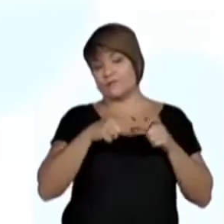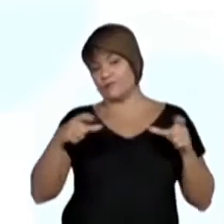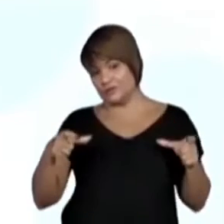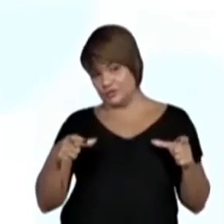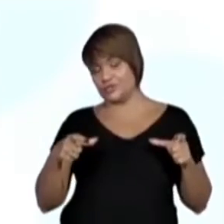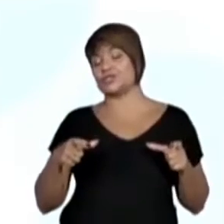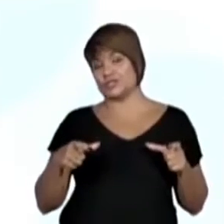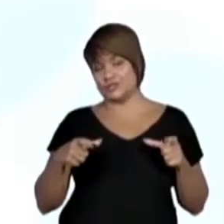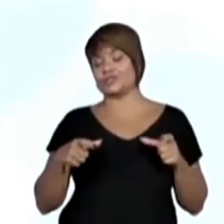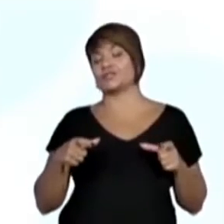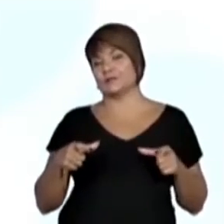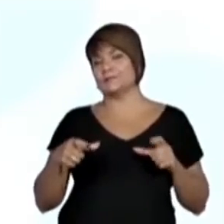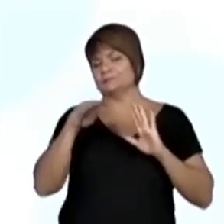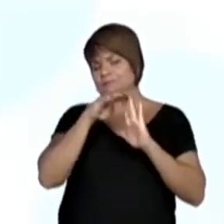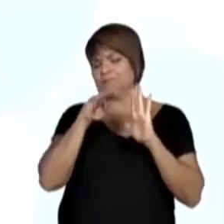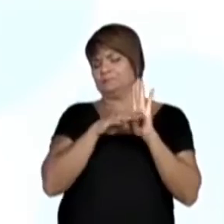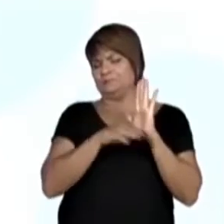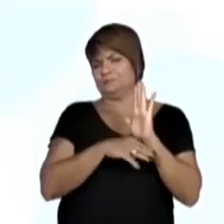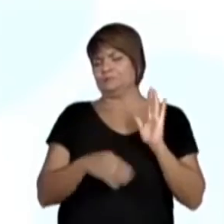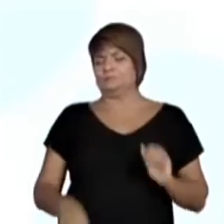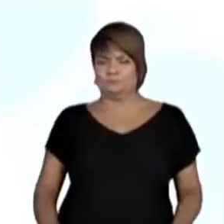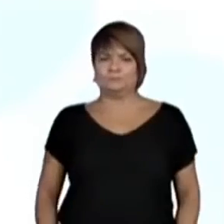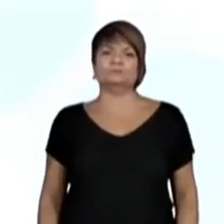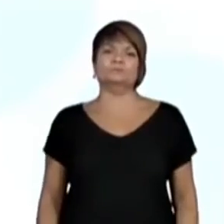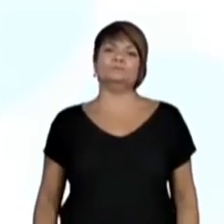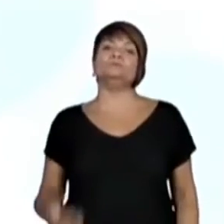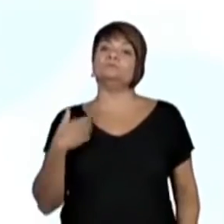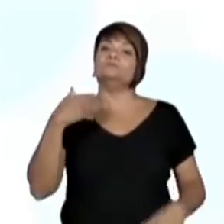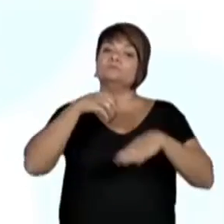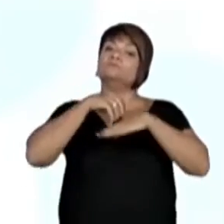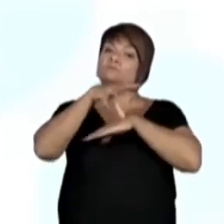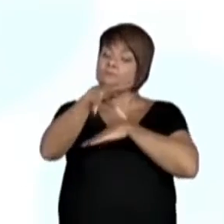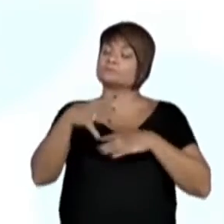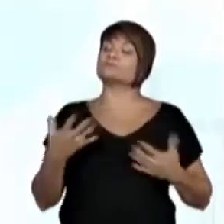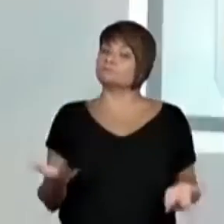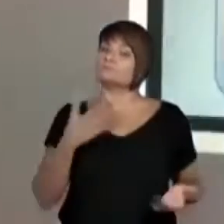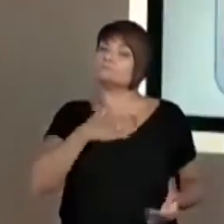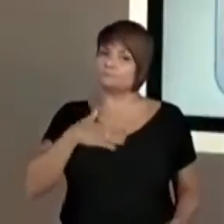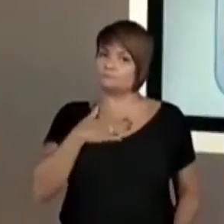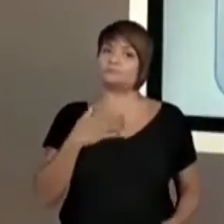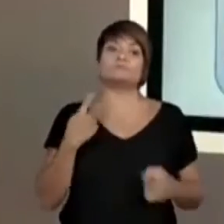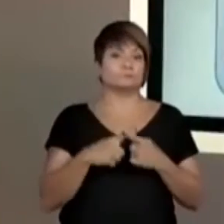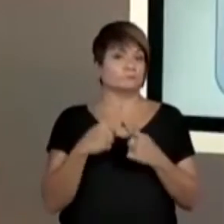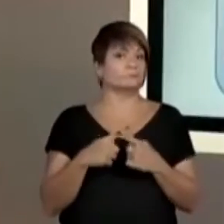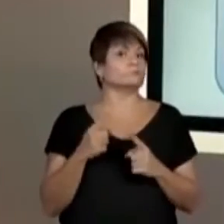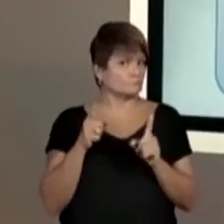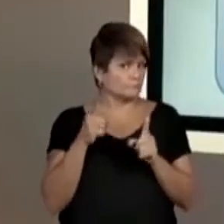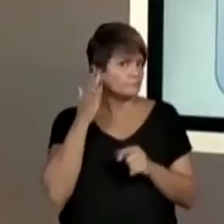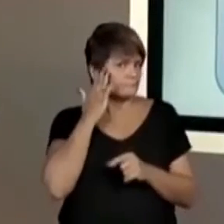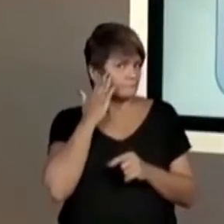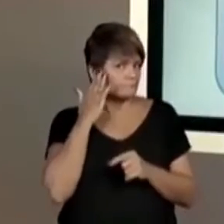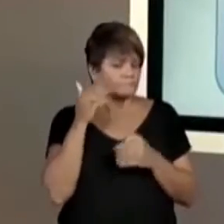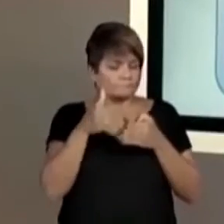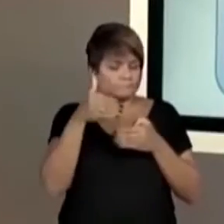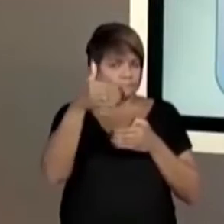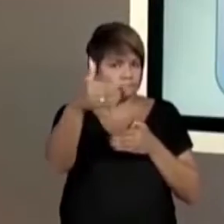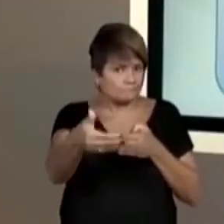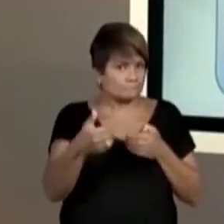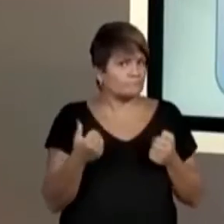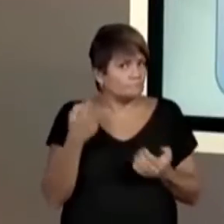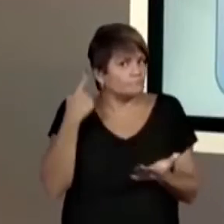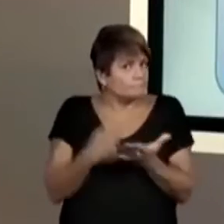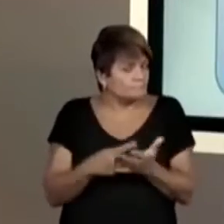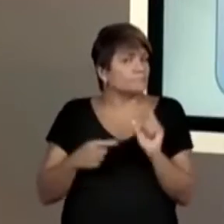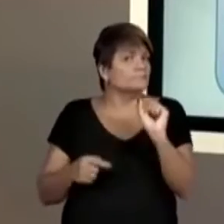instruções. Então, eu queria deixar um recadinho para vocês, porque vocês sabem que o combinado dessa sequência é nós irmos